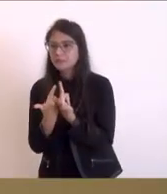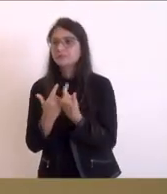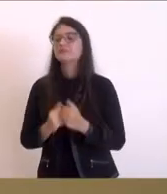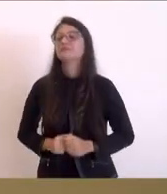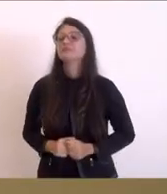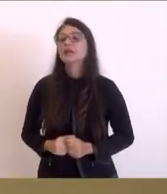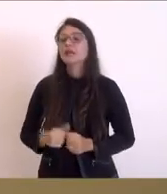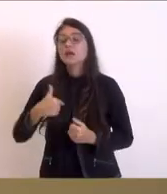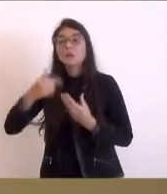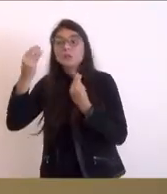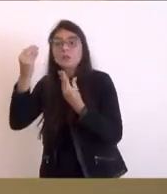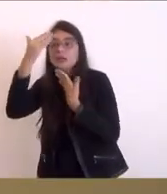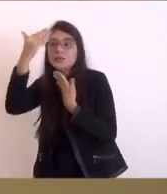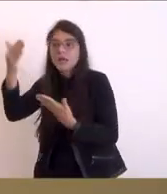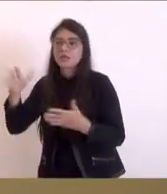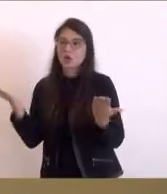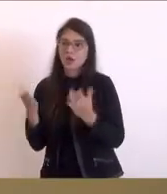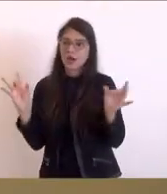obrigado eu declaro encerrado esse encontro